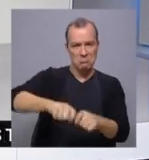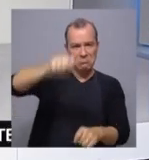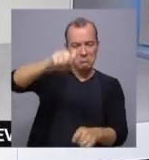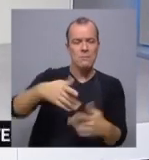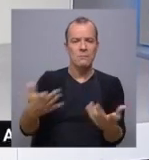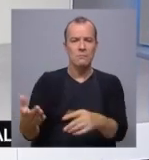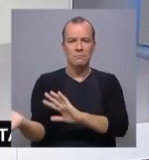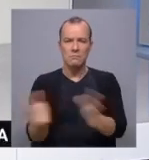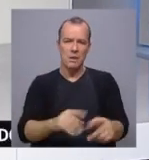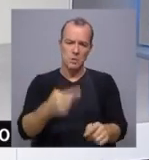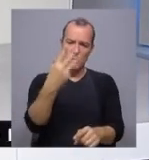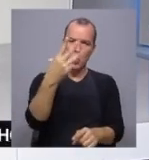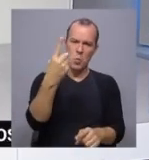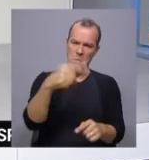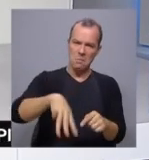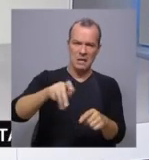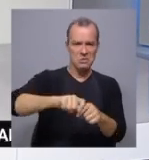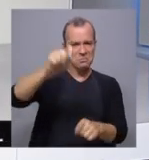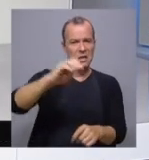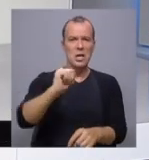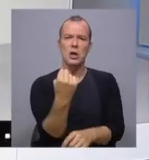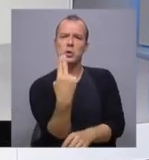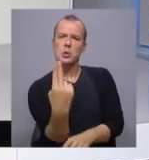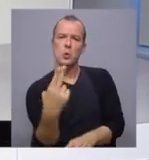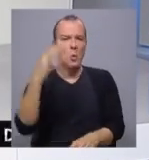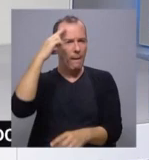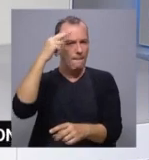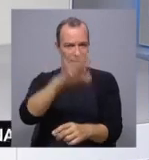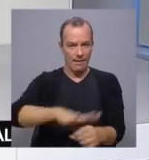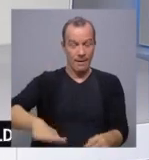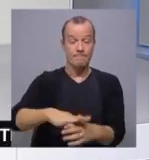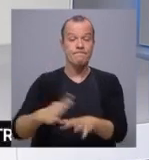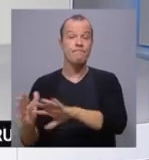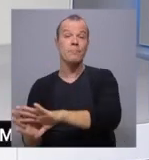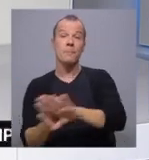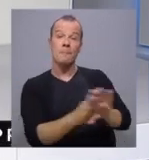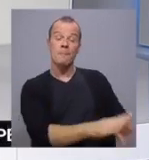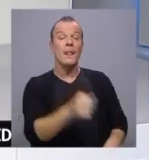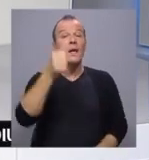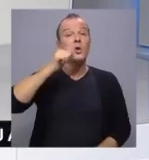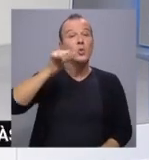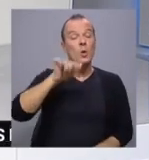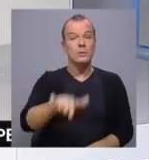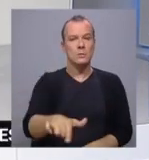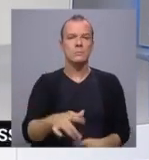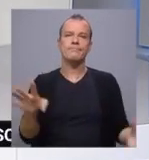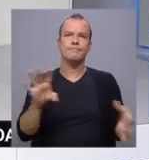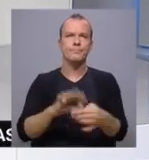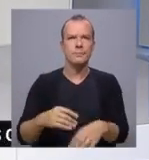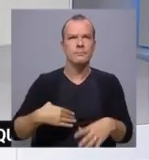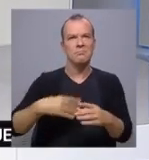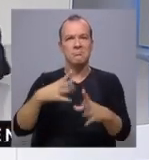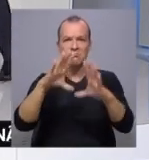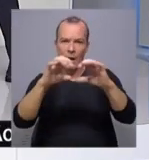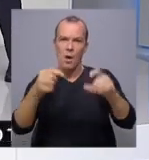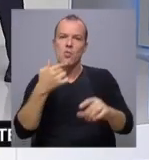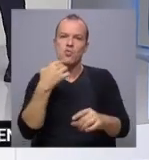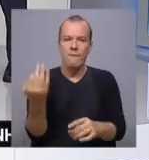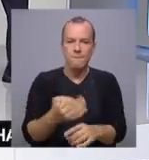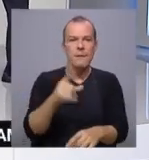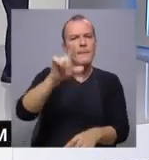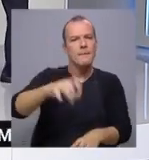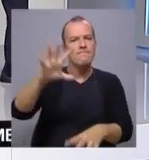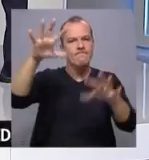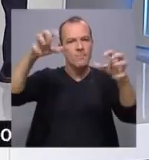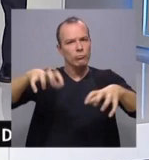de 1 metro de sueste na costa sul da ilha da Madeira. Para o arquipélago dos Açores também períodos de céu muito nublado e ainda há possibilidade de ocorrência de águaceis fracos